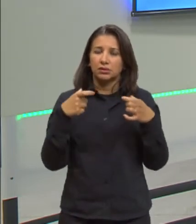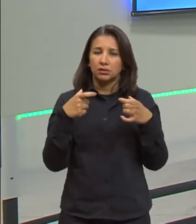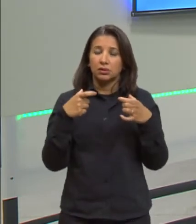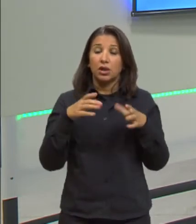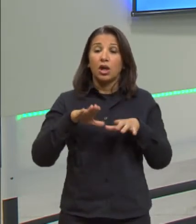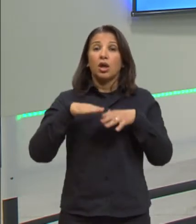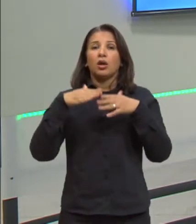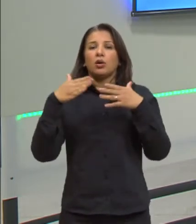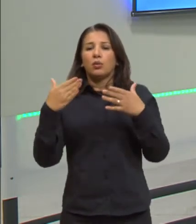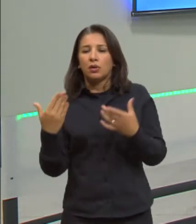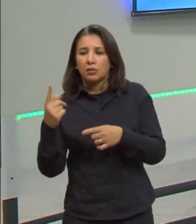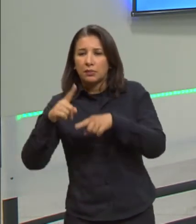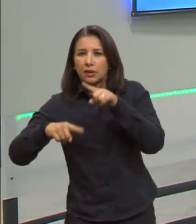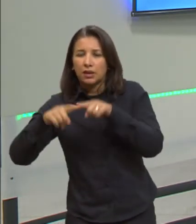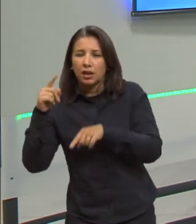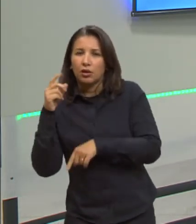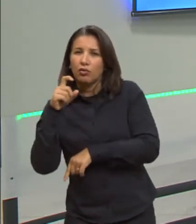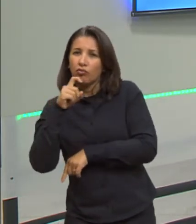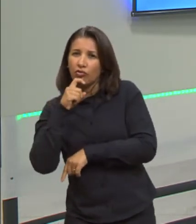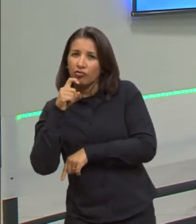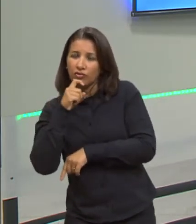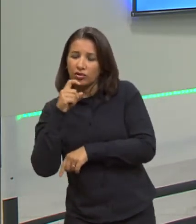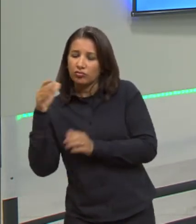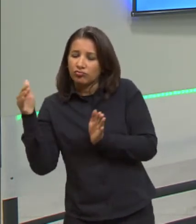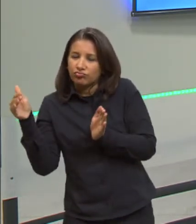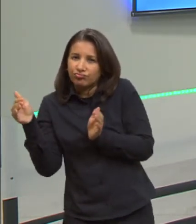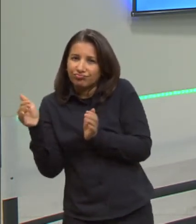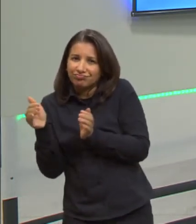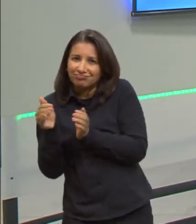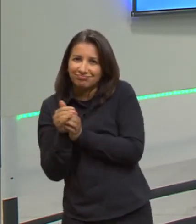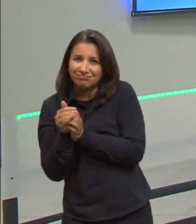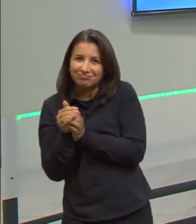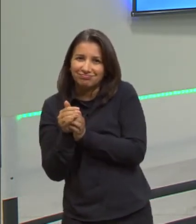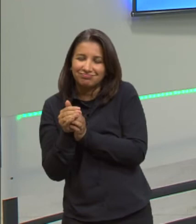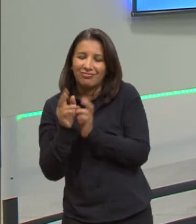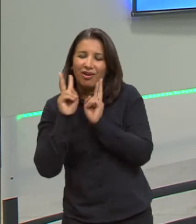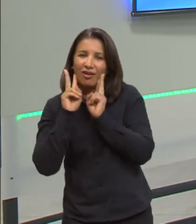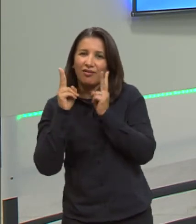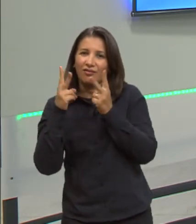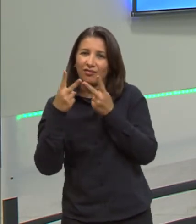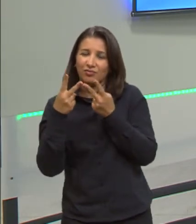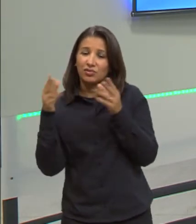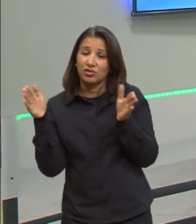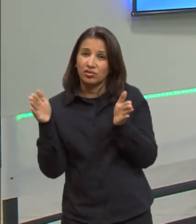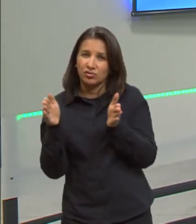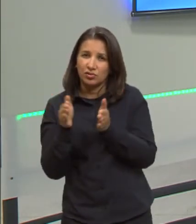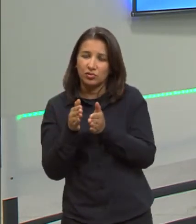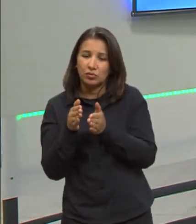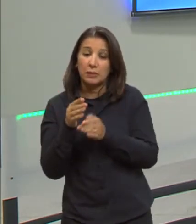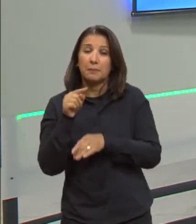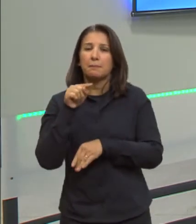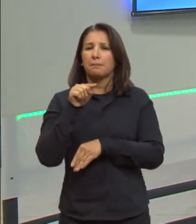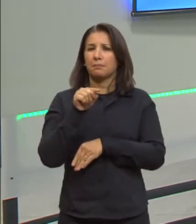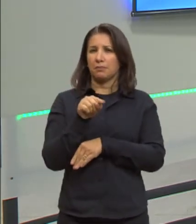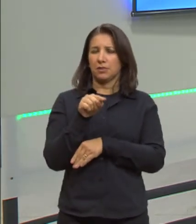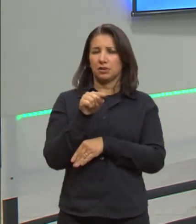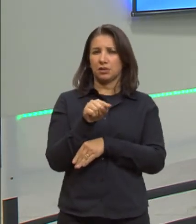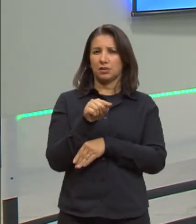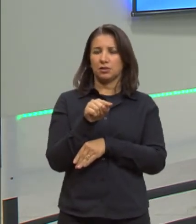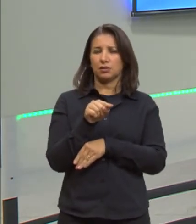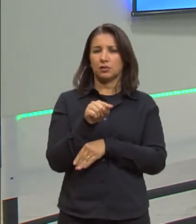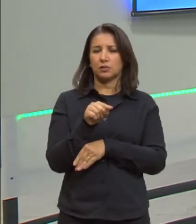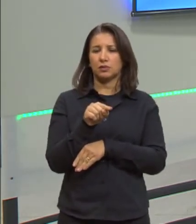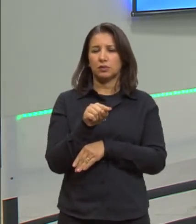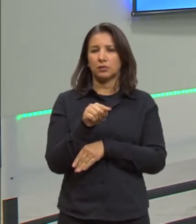são resfriados, eles se comprimem, diminuem o seu volume. mas isso numa